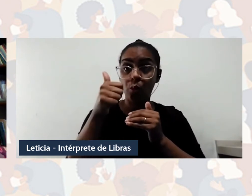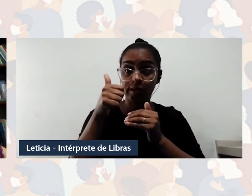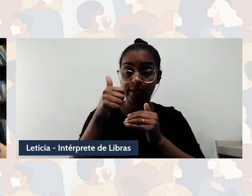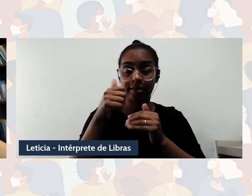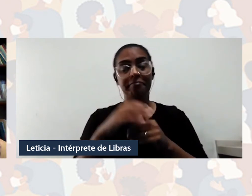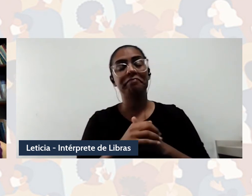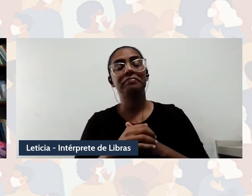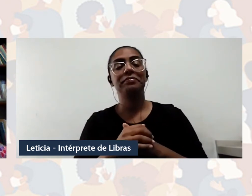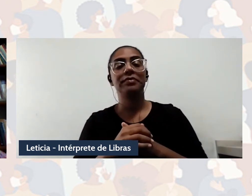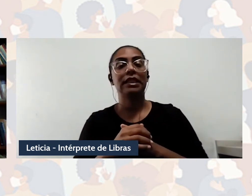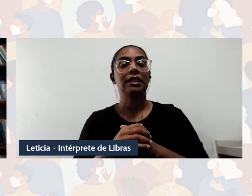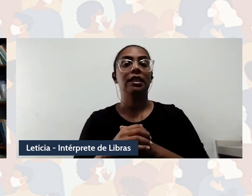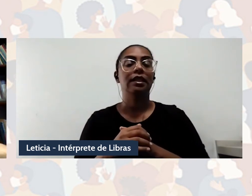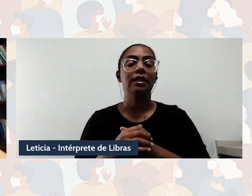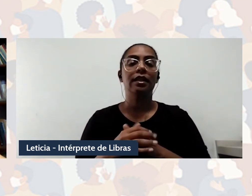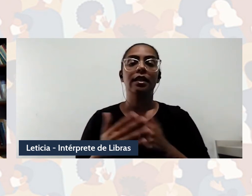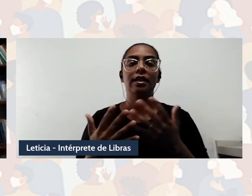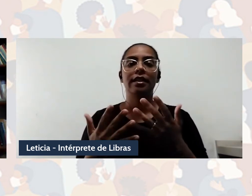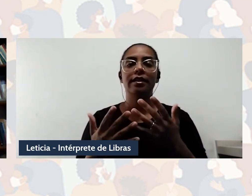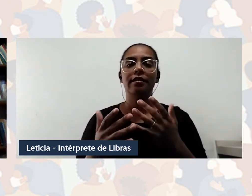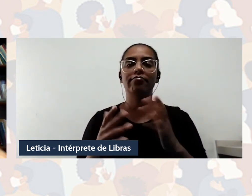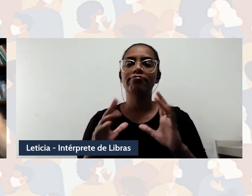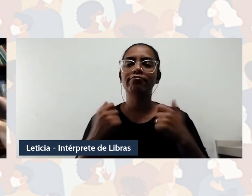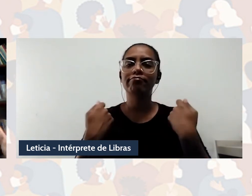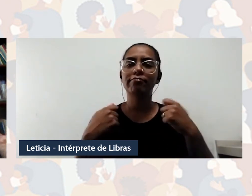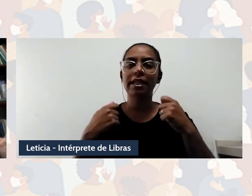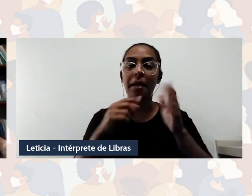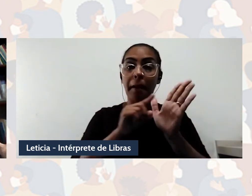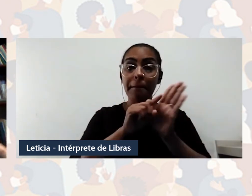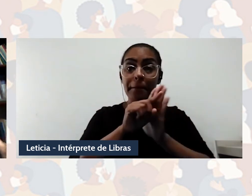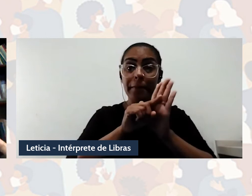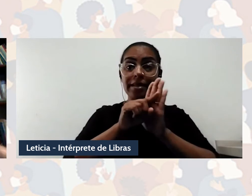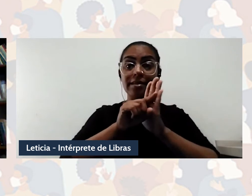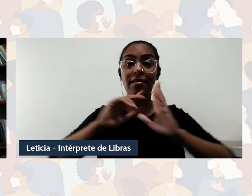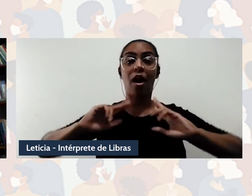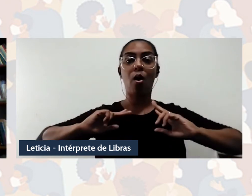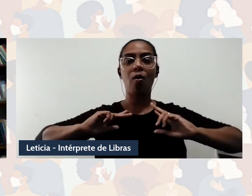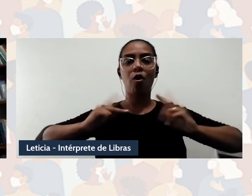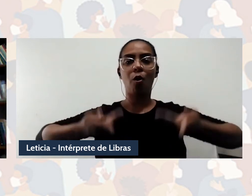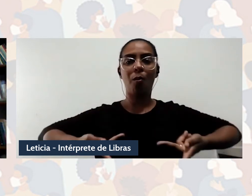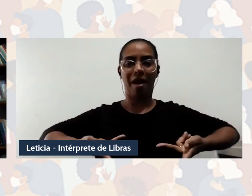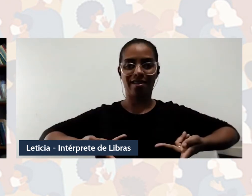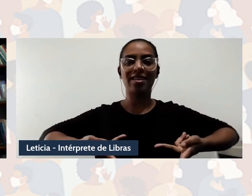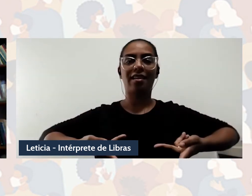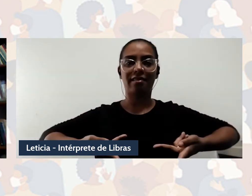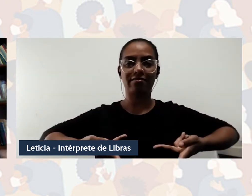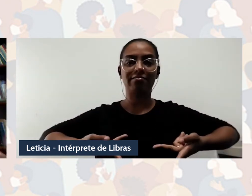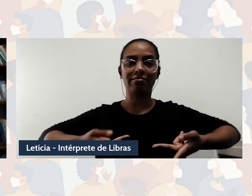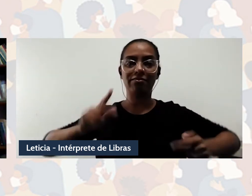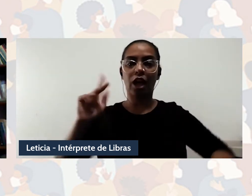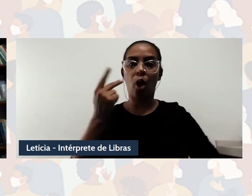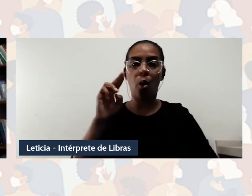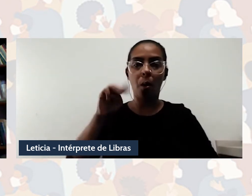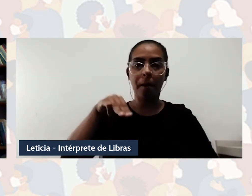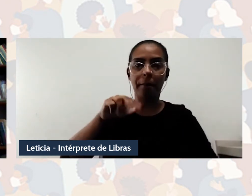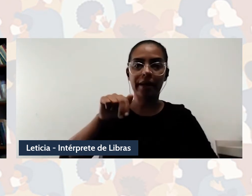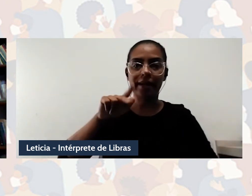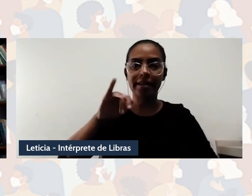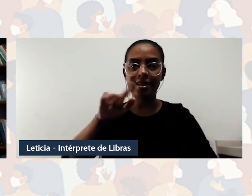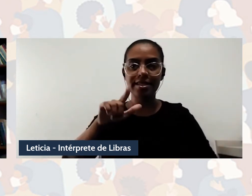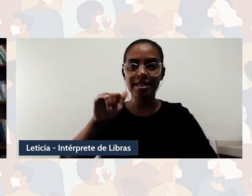movimento de humanizar a pesquisa, e eu tenho defendido isso em alguns trabalhos, no sentido de que